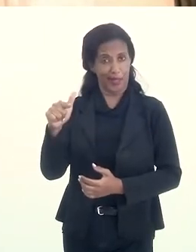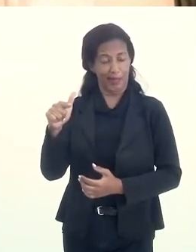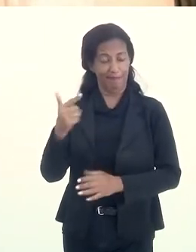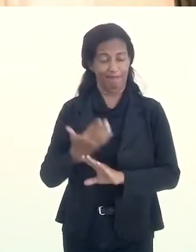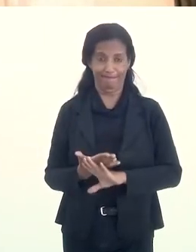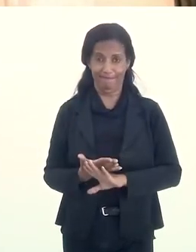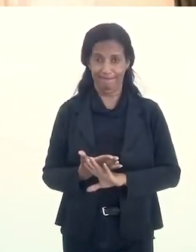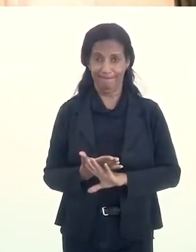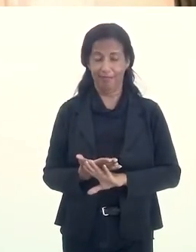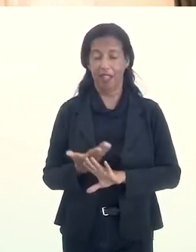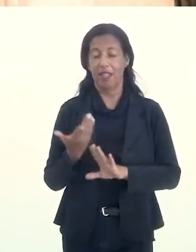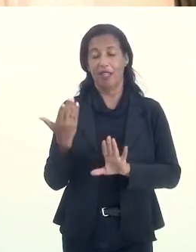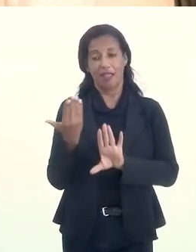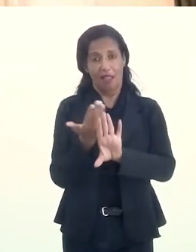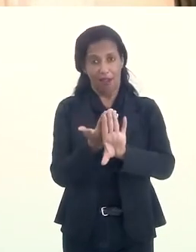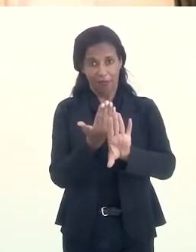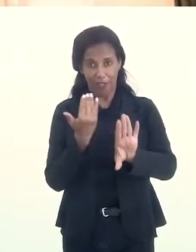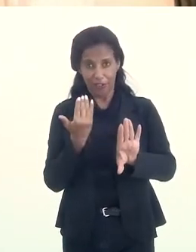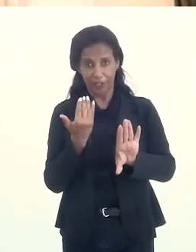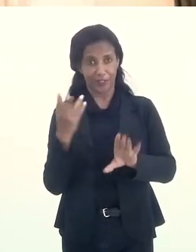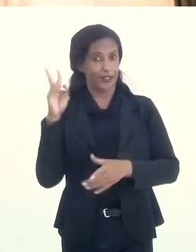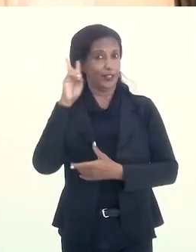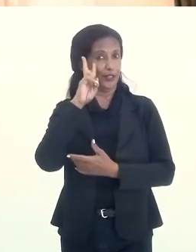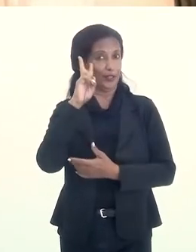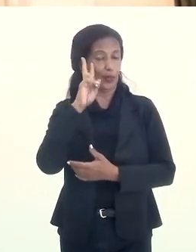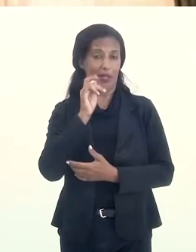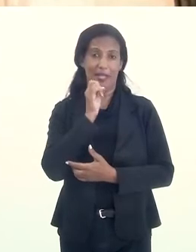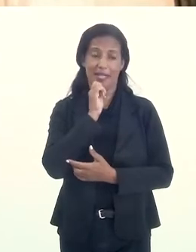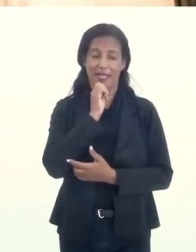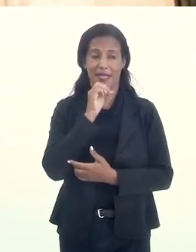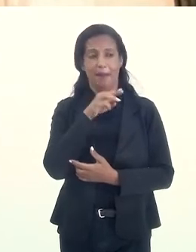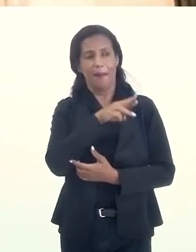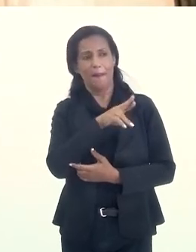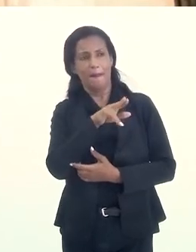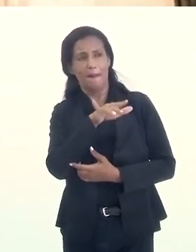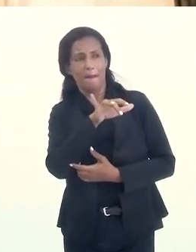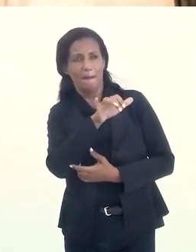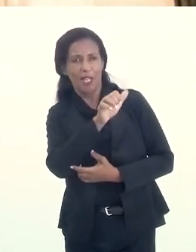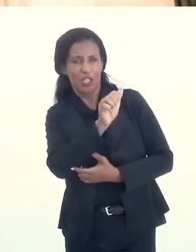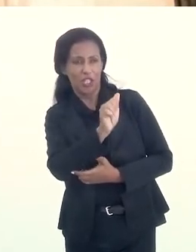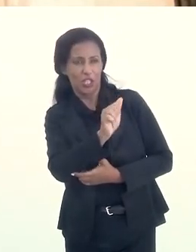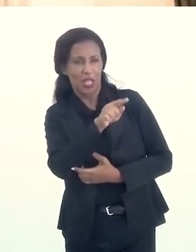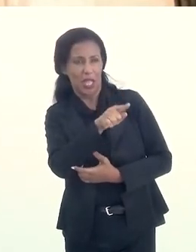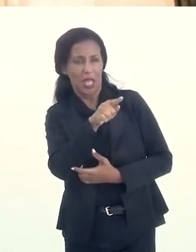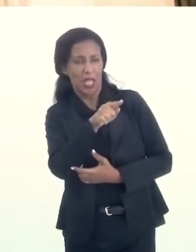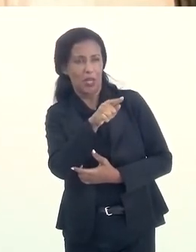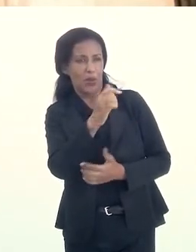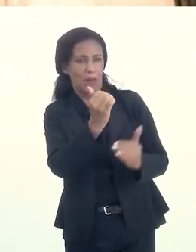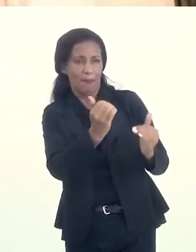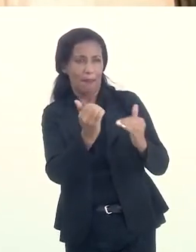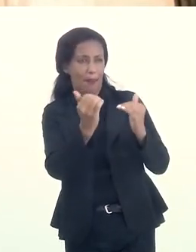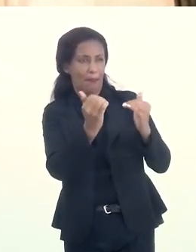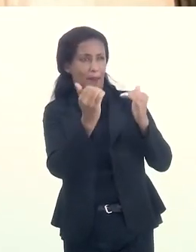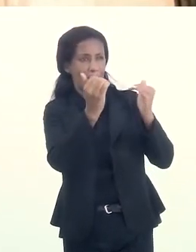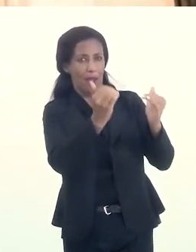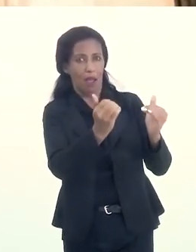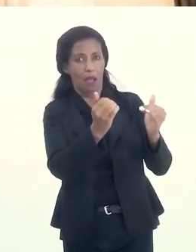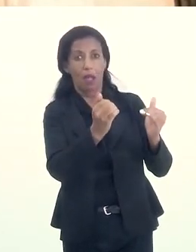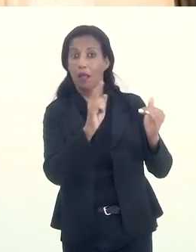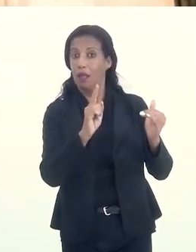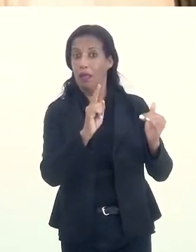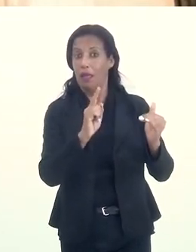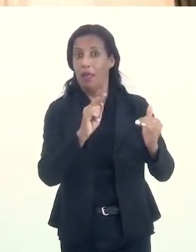e afastando aquela história de que o magistério é um sacerdócio, o magistério